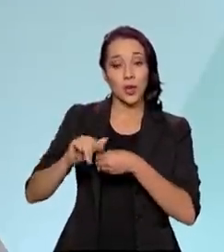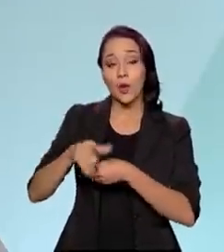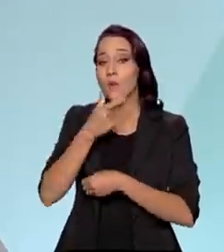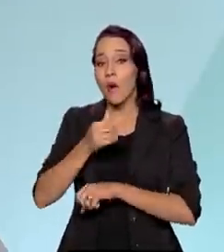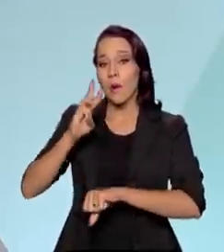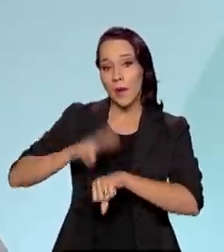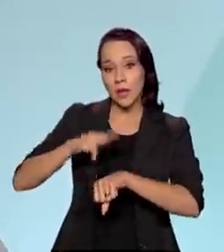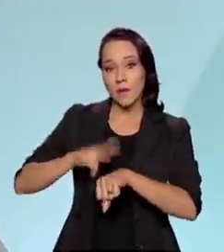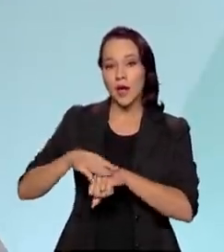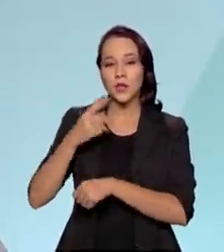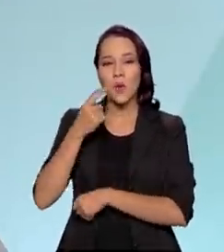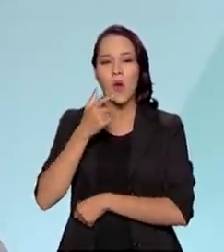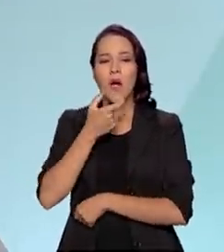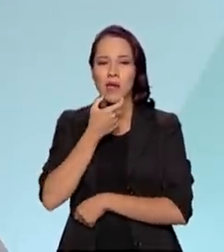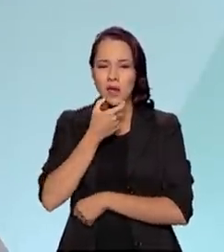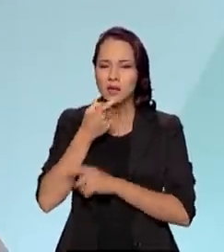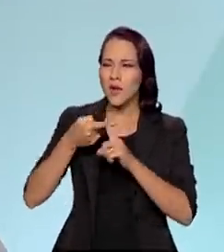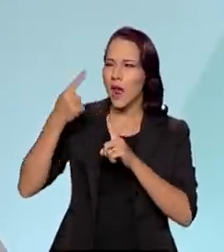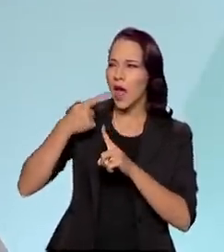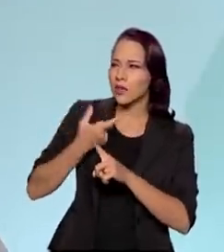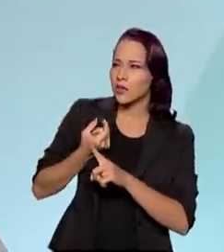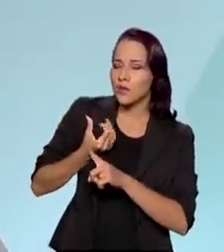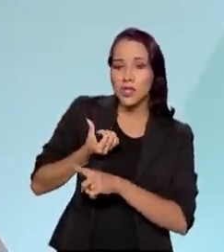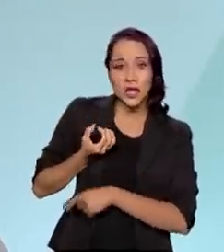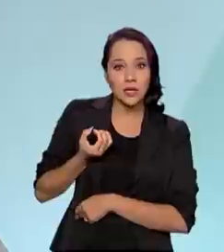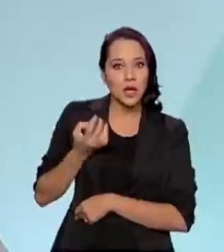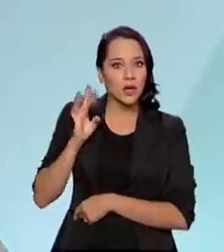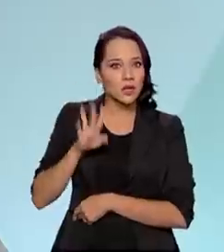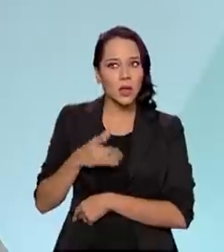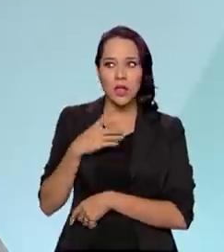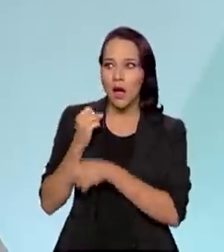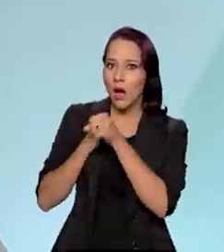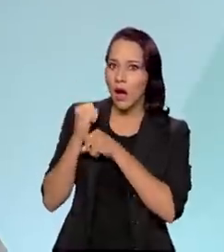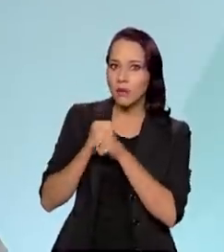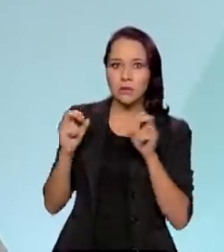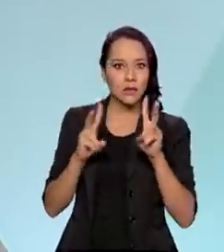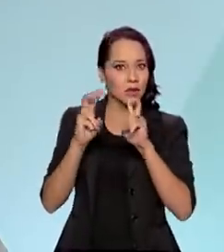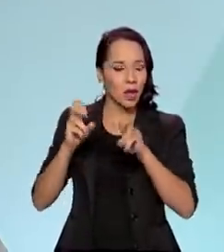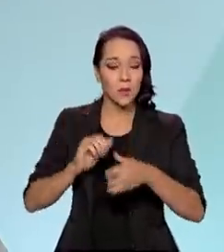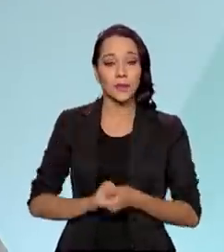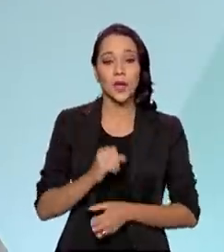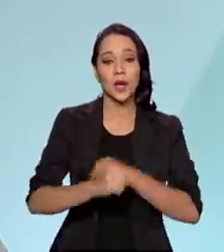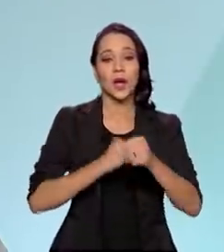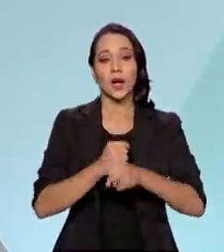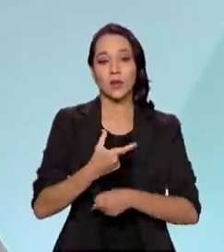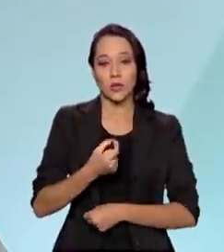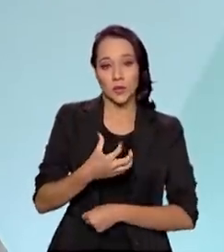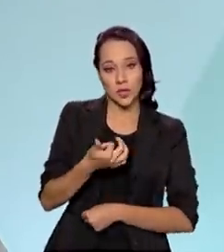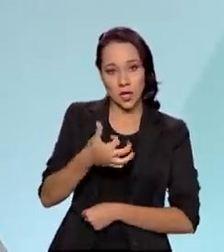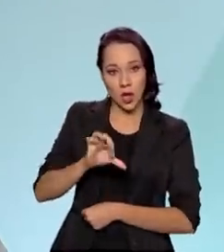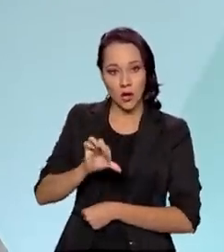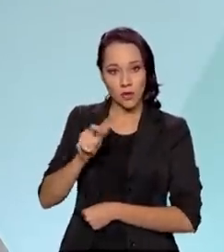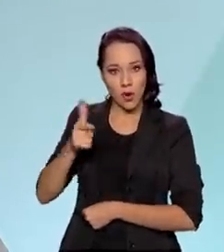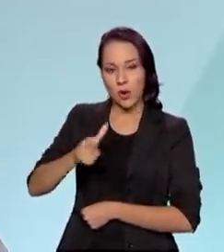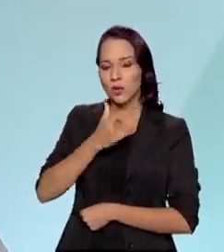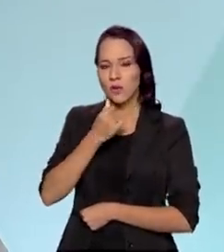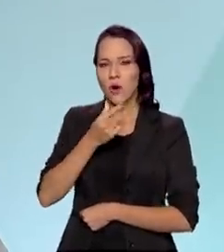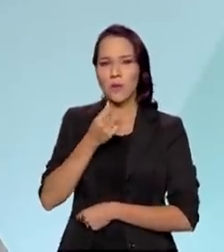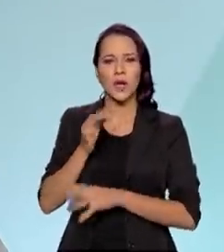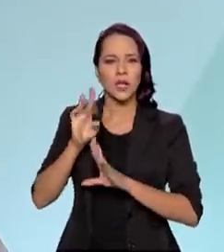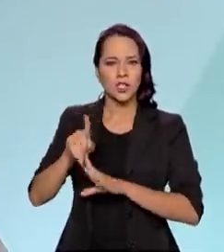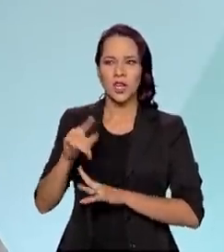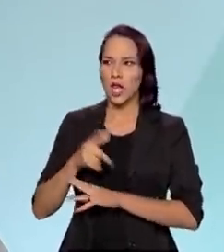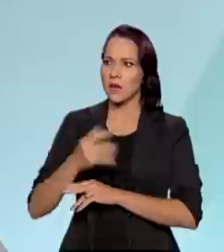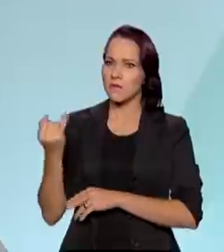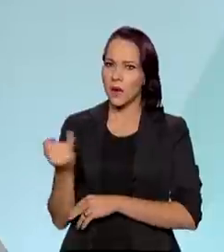inglês, cunhou lá em 2006. Então, para você ter uma ideia, isso já é falado há um bom tempo. Em 2019, o AJ Banga, que é um CEO de uma